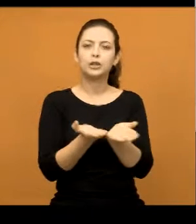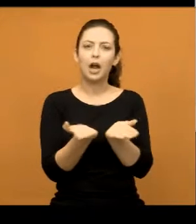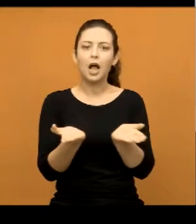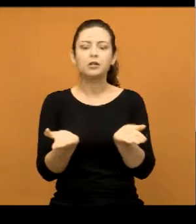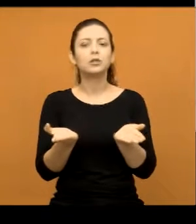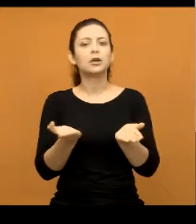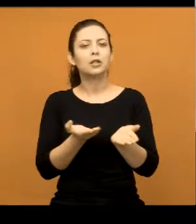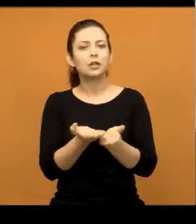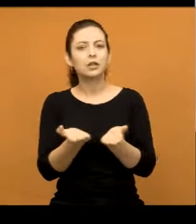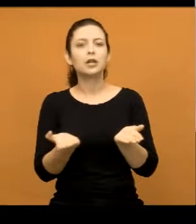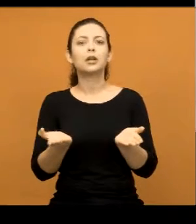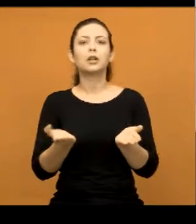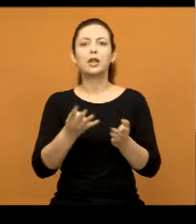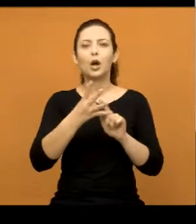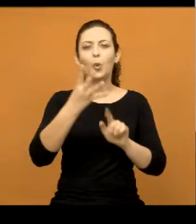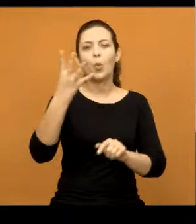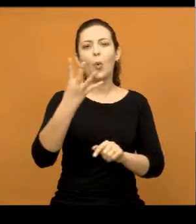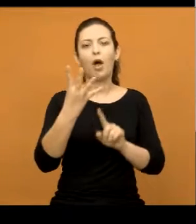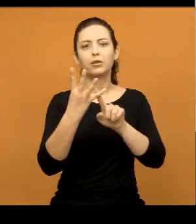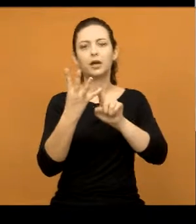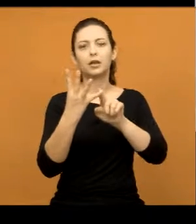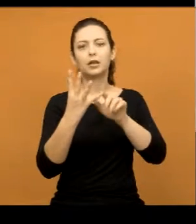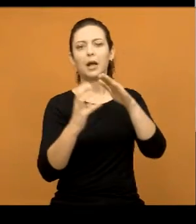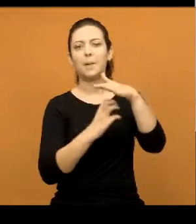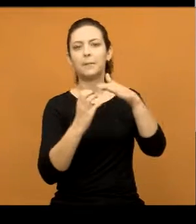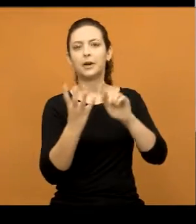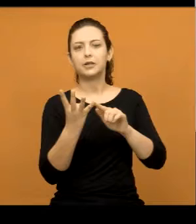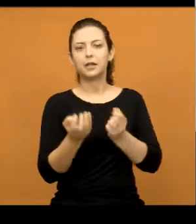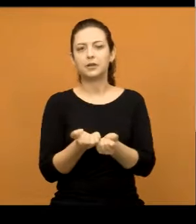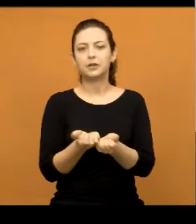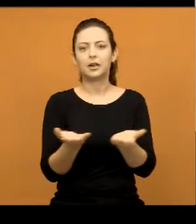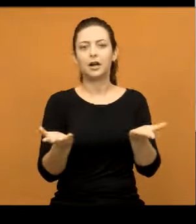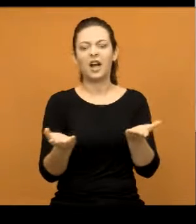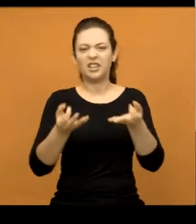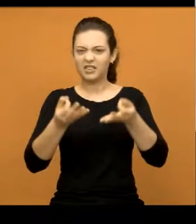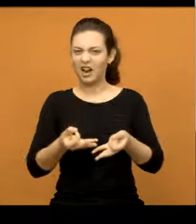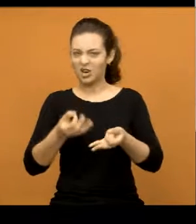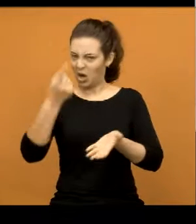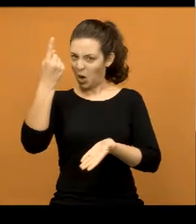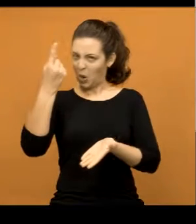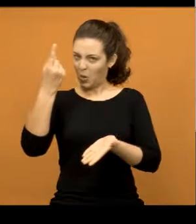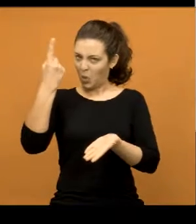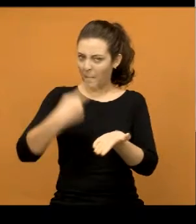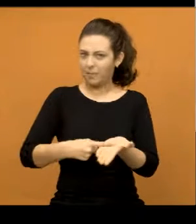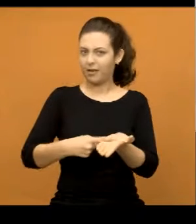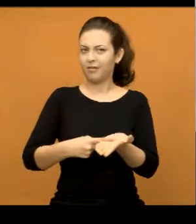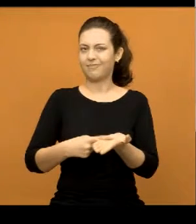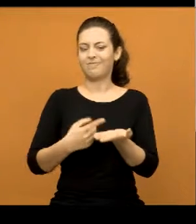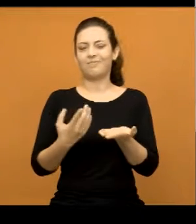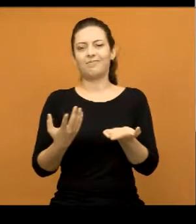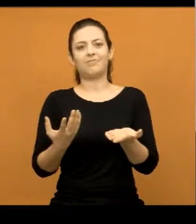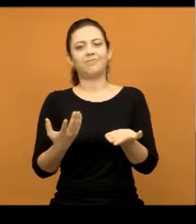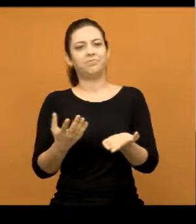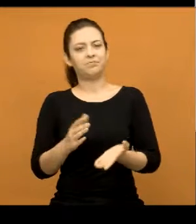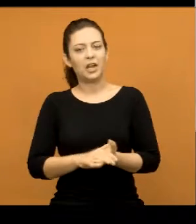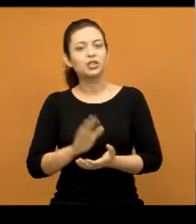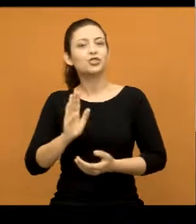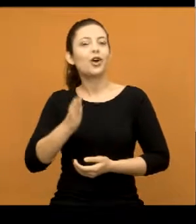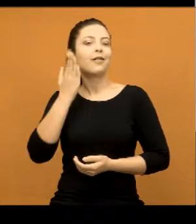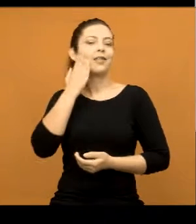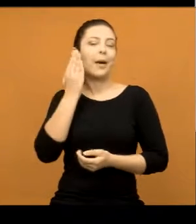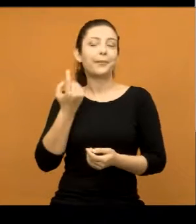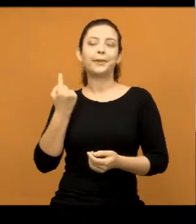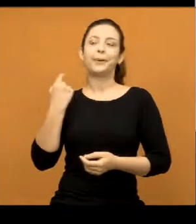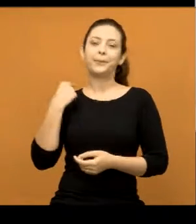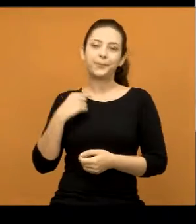recorrer à quarta colocada desse certame para fazer a entrega do uniforme. Isso era previsível que isso